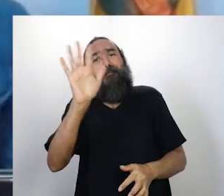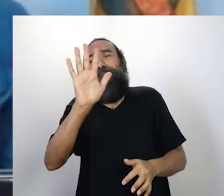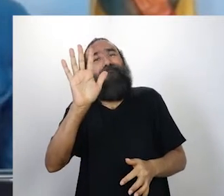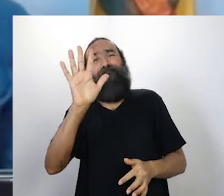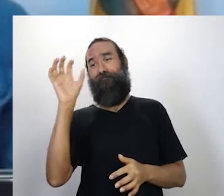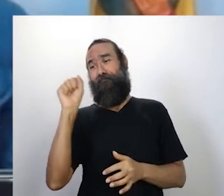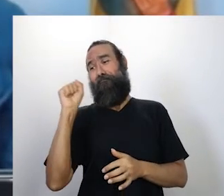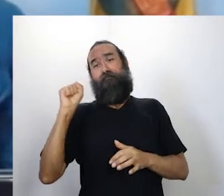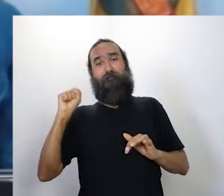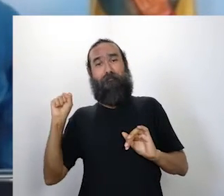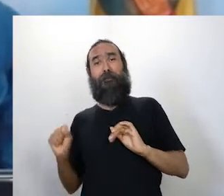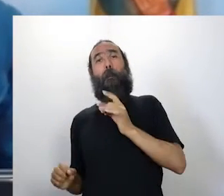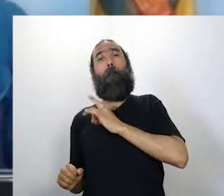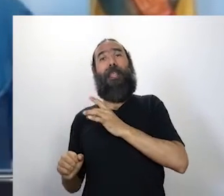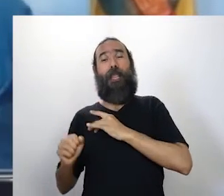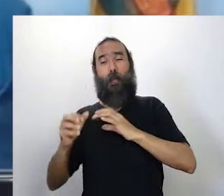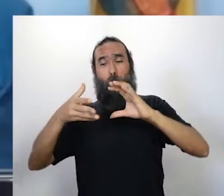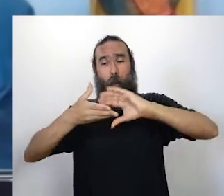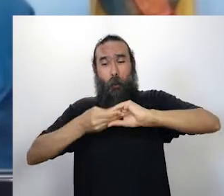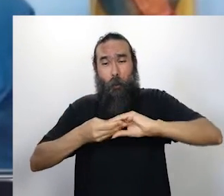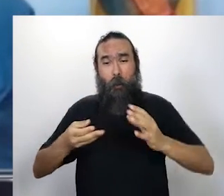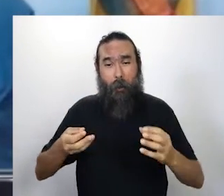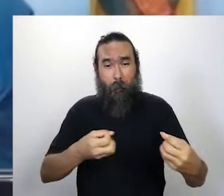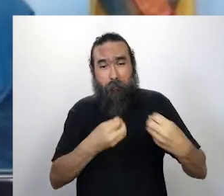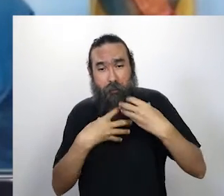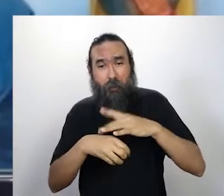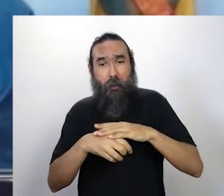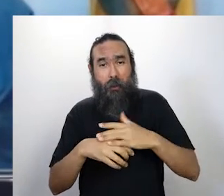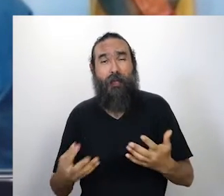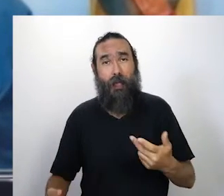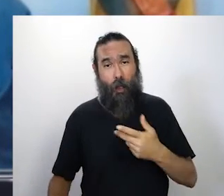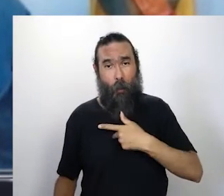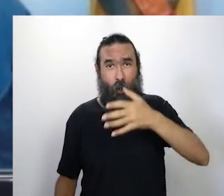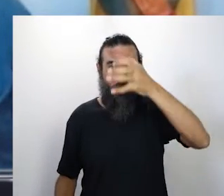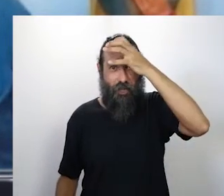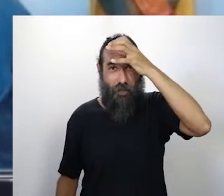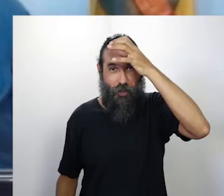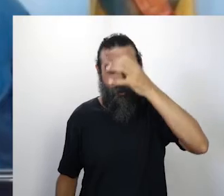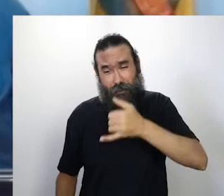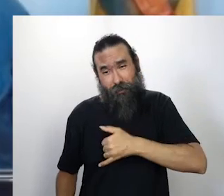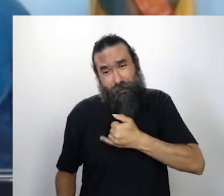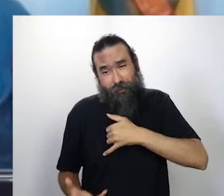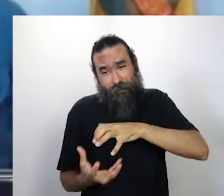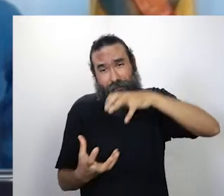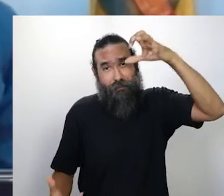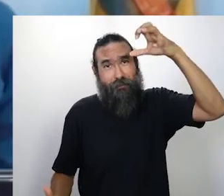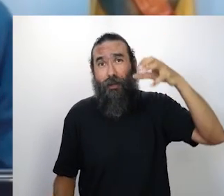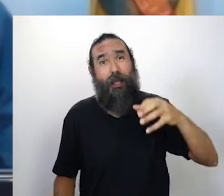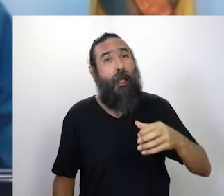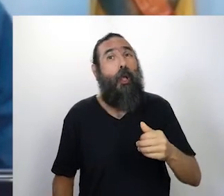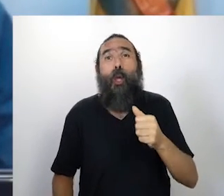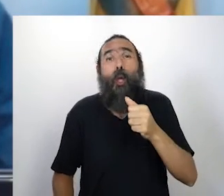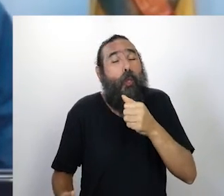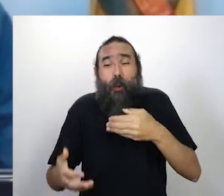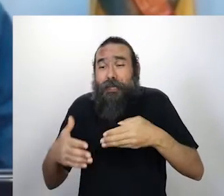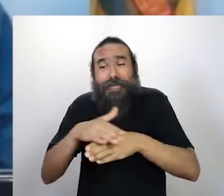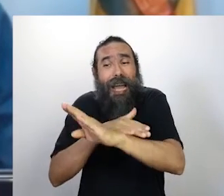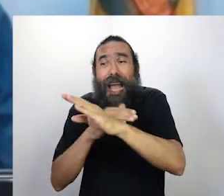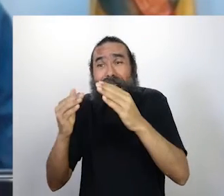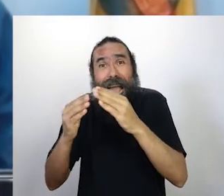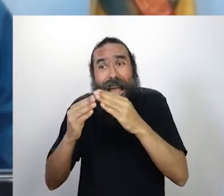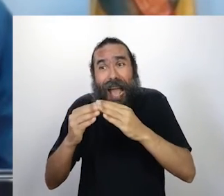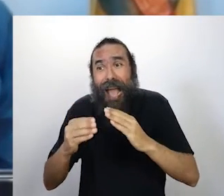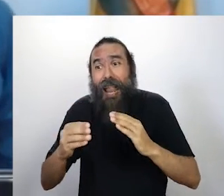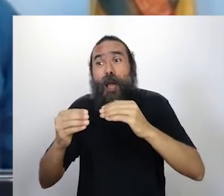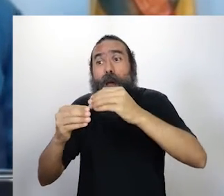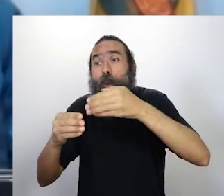fechada, medo de pegar alguma coisa, eu tenho um tio já, já de certa idade, ele disse, meu filho, eu não estou saindo de casa não, ele não faz nem chamada de vídeo, com medo de pegar,